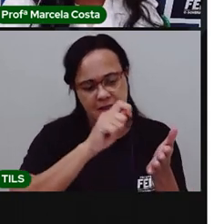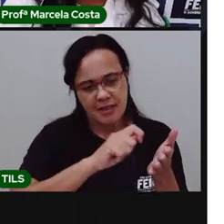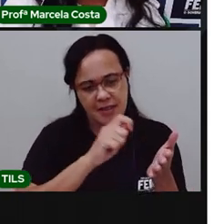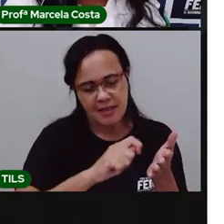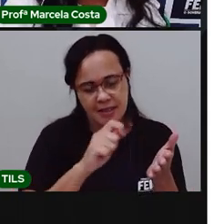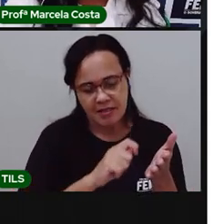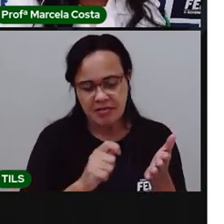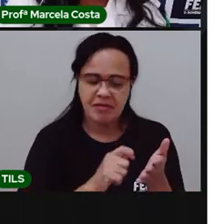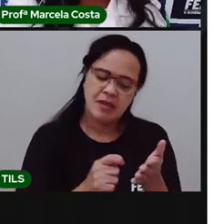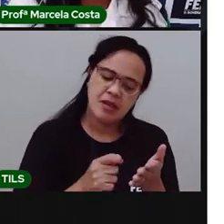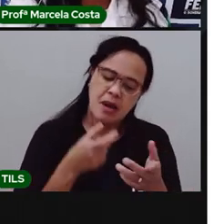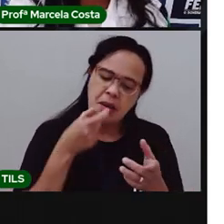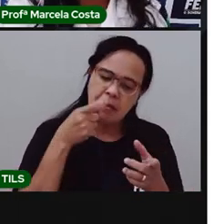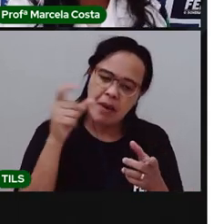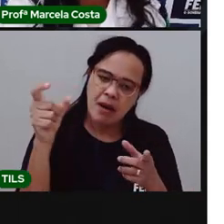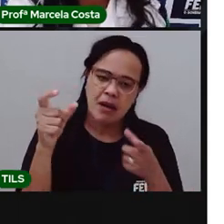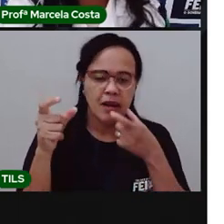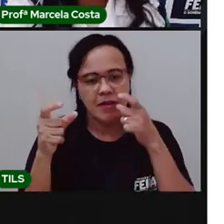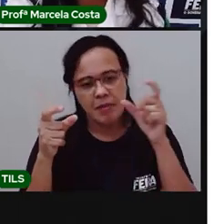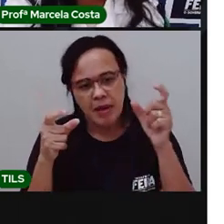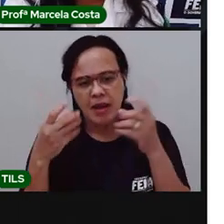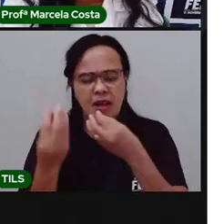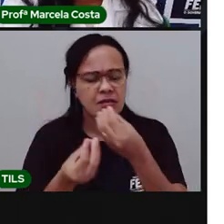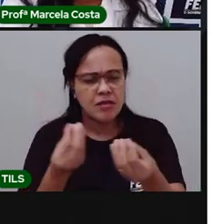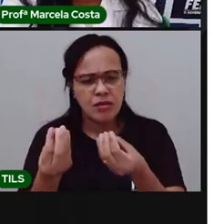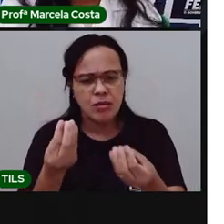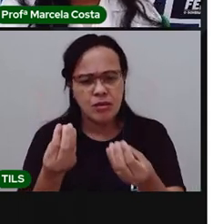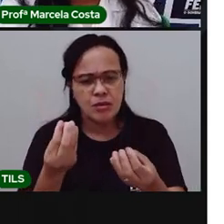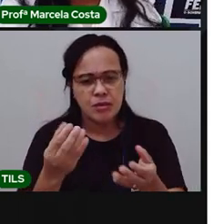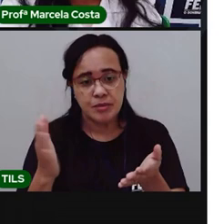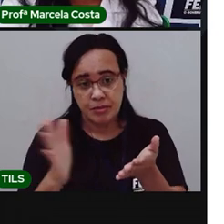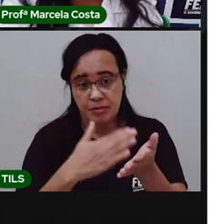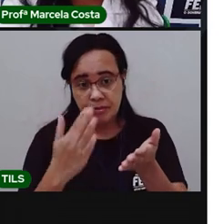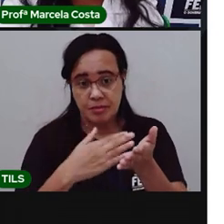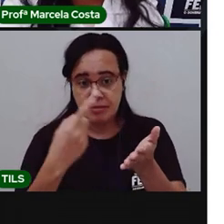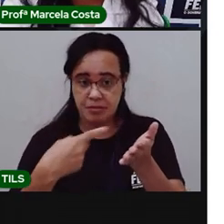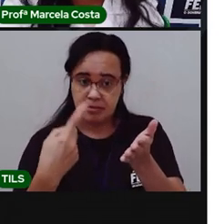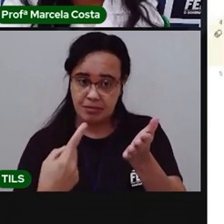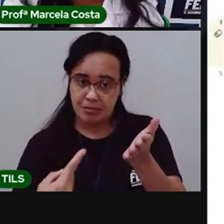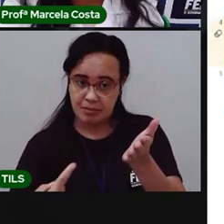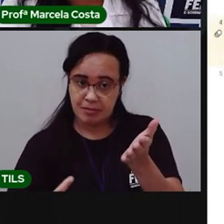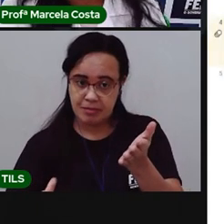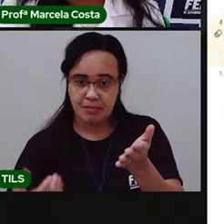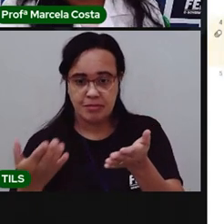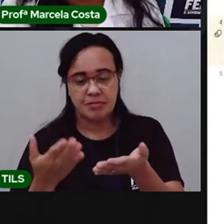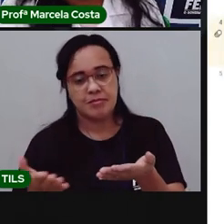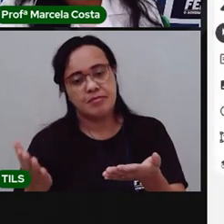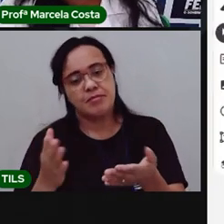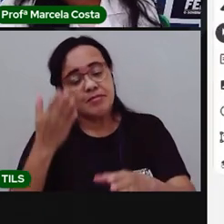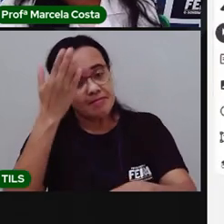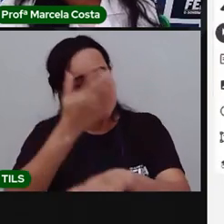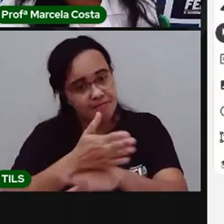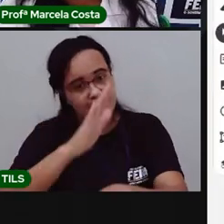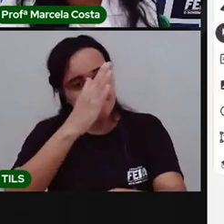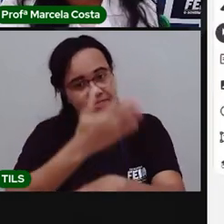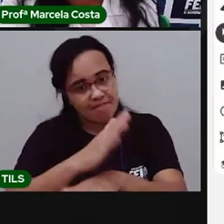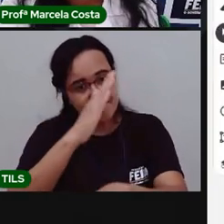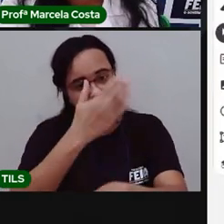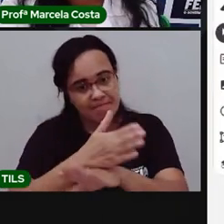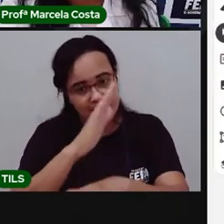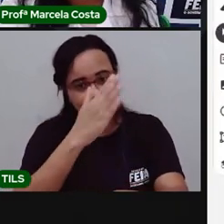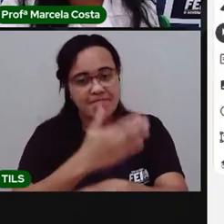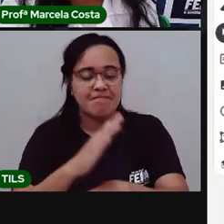dessas palavras. Escrever aí no seu caderno. Abra aí o seu caderno, que a gente vai treinar a escrita